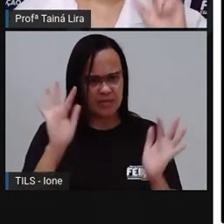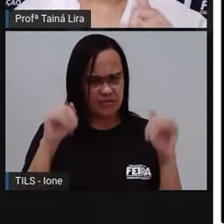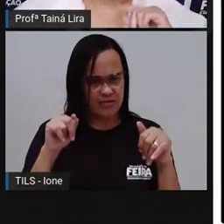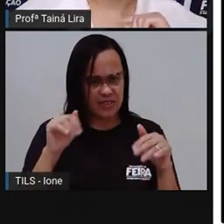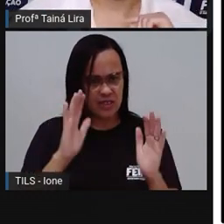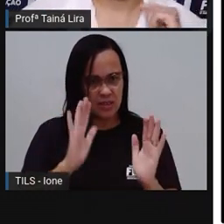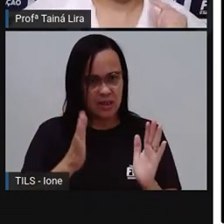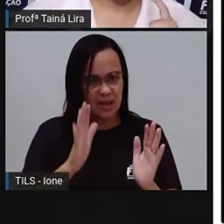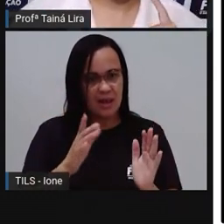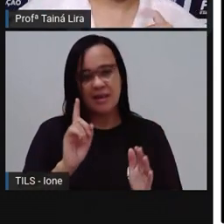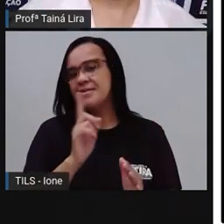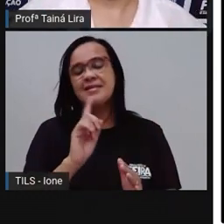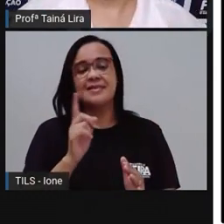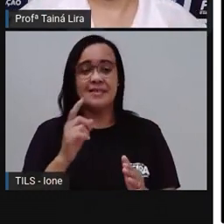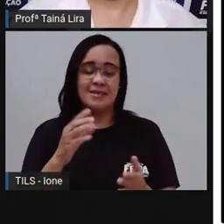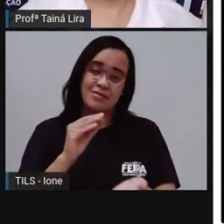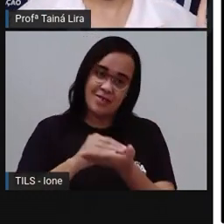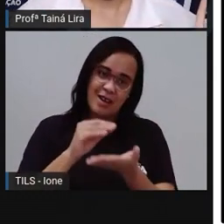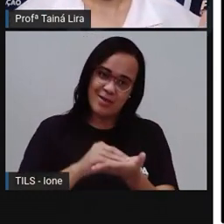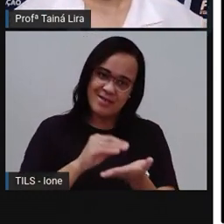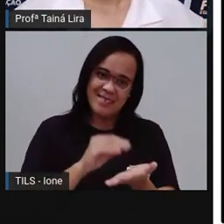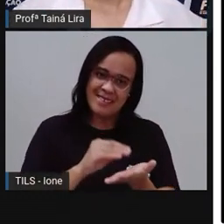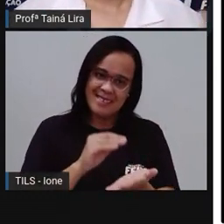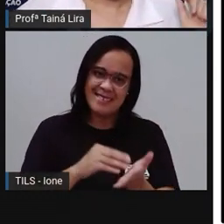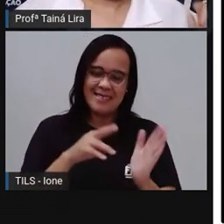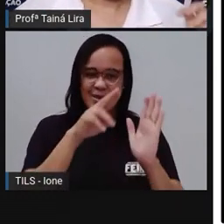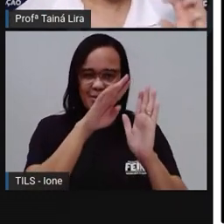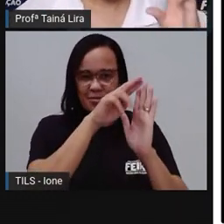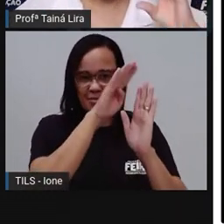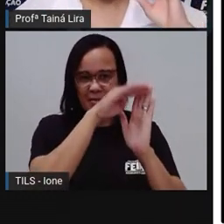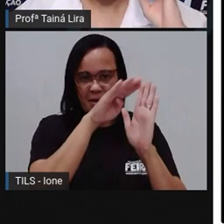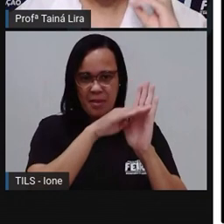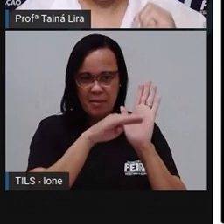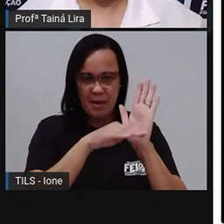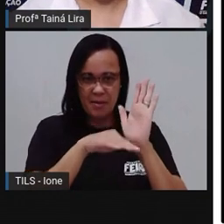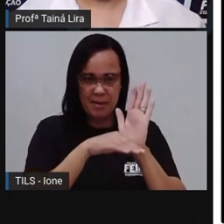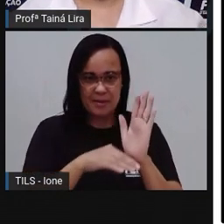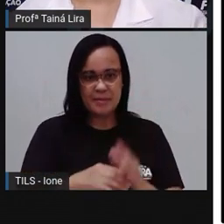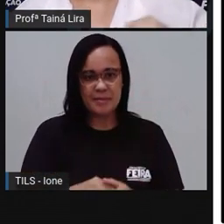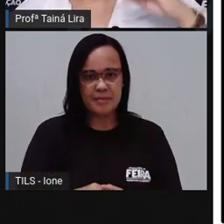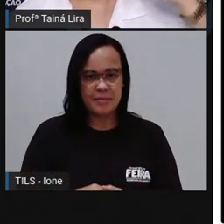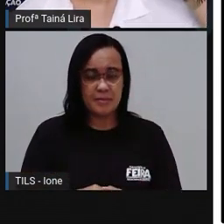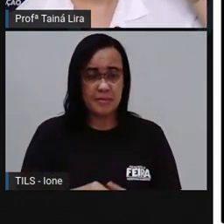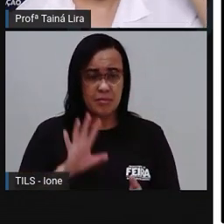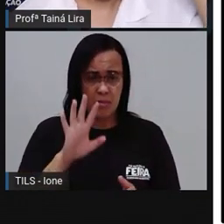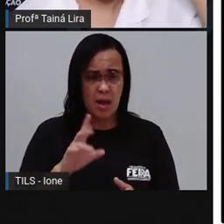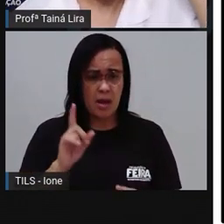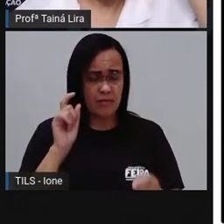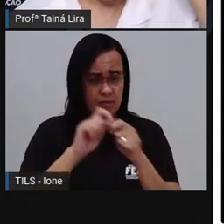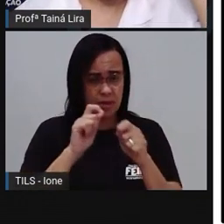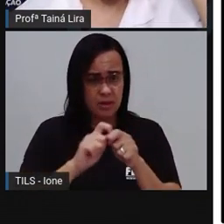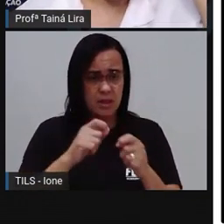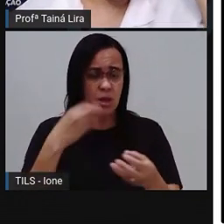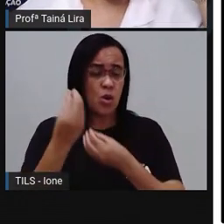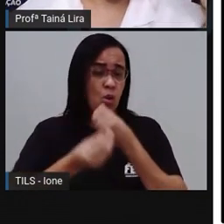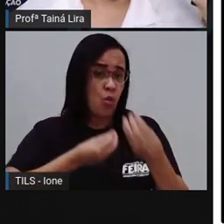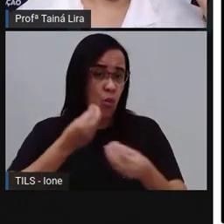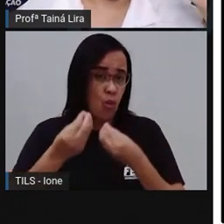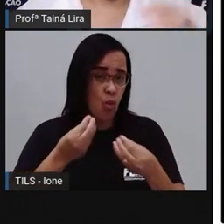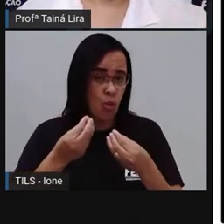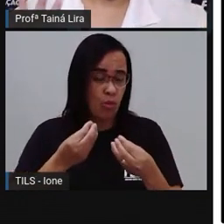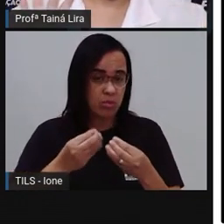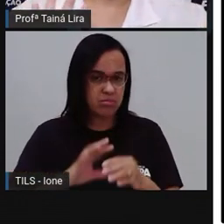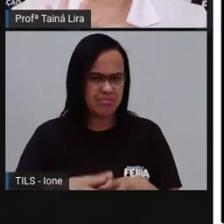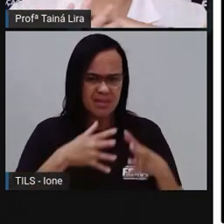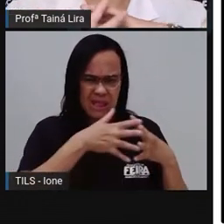A gente tem mais alguma coisa para ver aqui nessa receita. Vamos ver. Nesse modo de fazer aqui, qual foi a confusão que eu